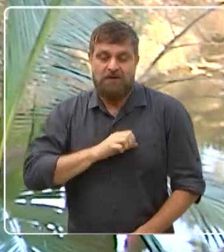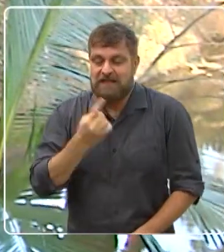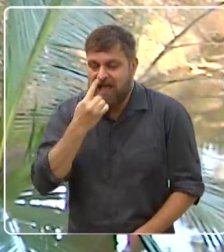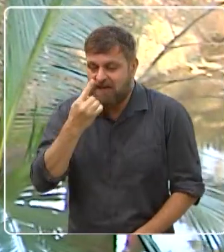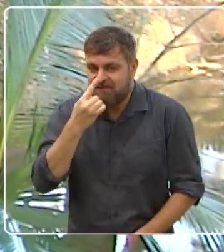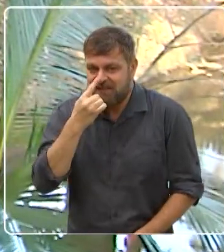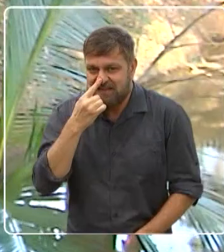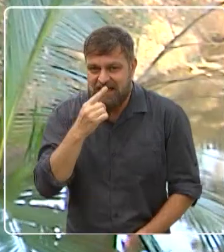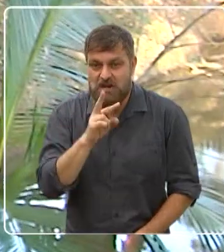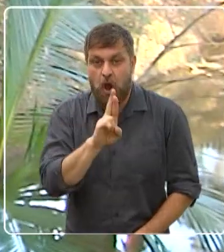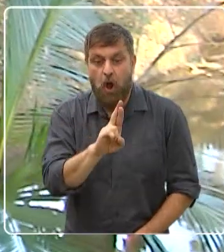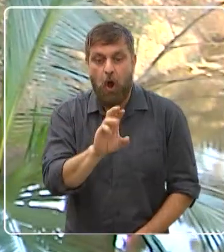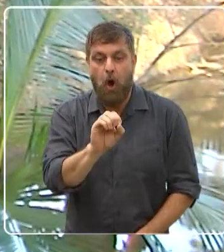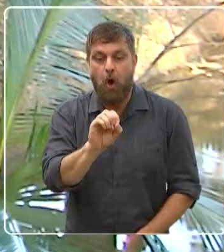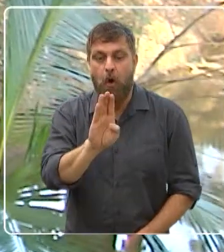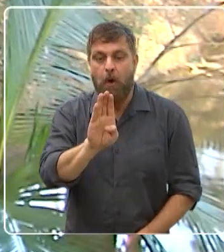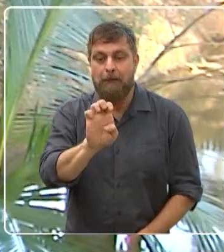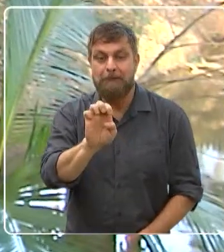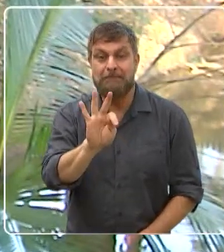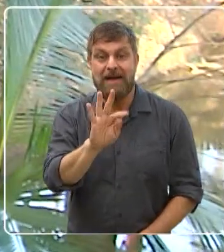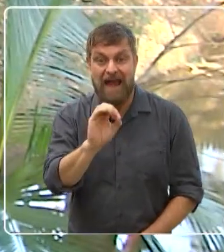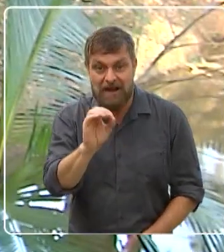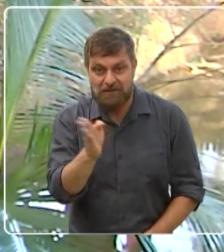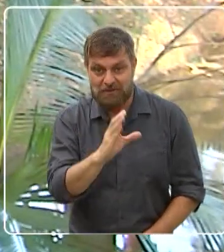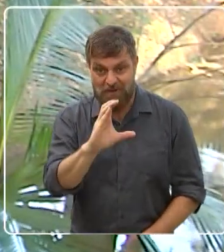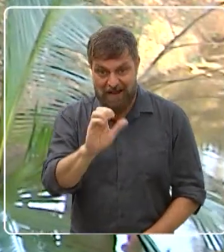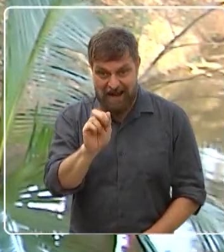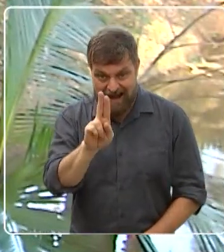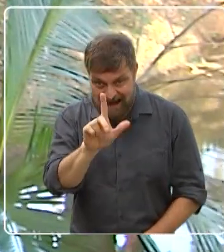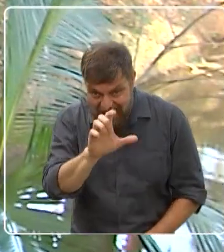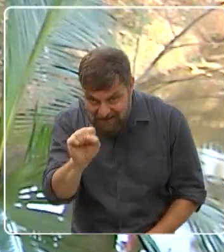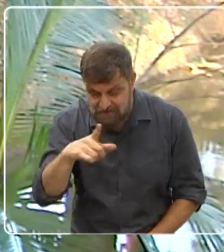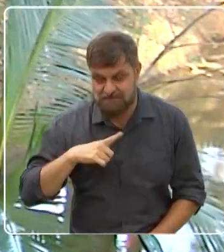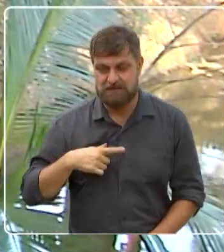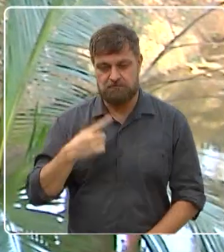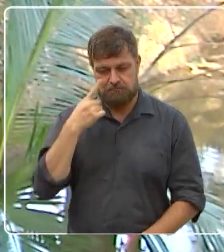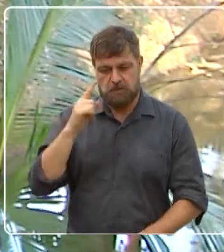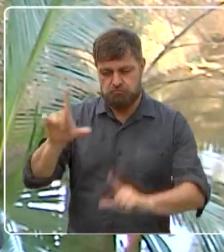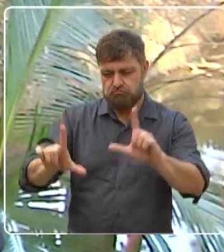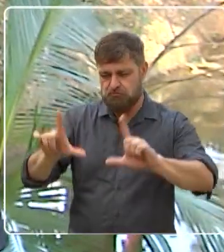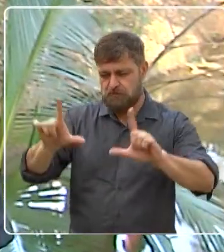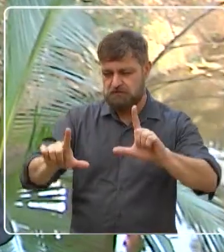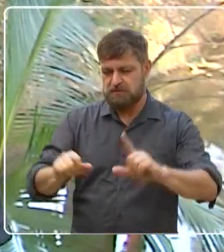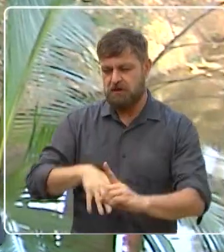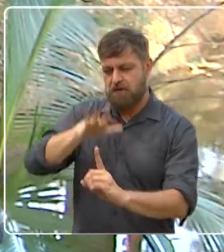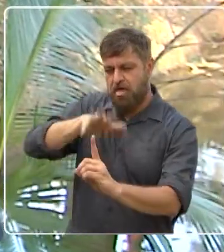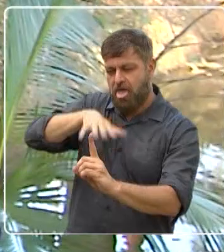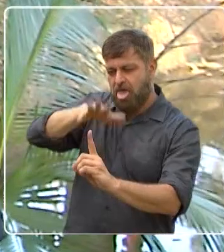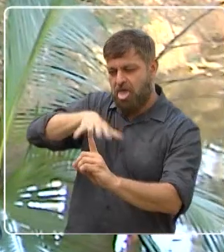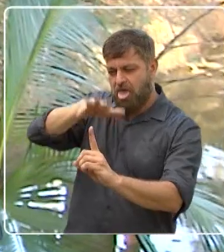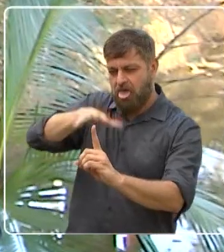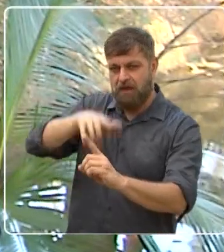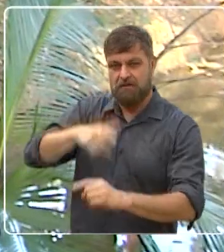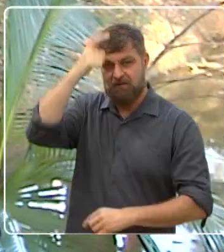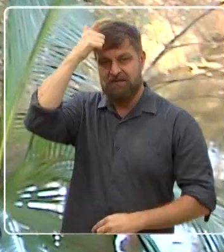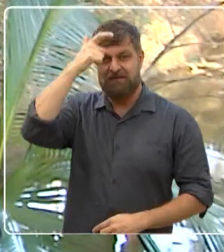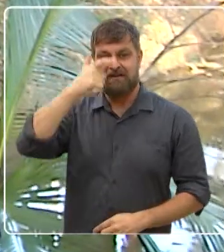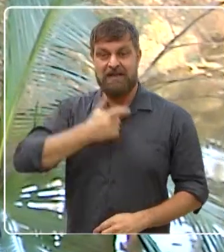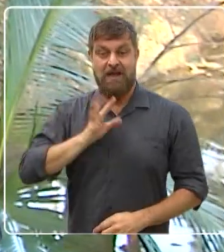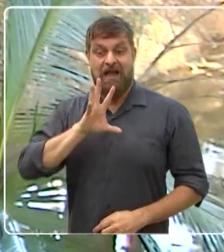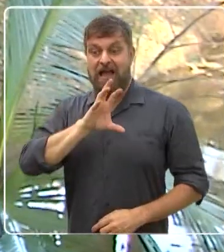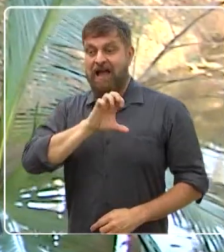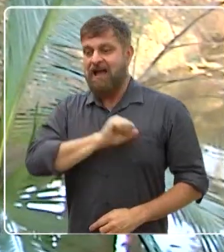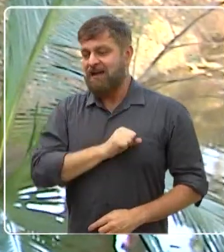Carlos, desde a Jovem Guarda, né? Aqueles programas na TV Record e outras coisas, né? E até hoje eu coleciono o Roberto Carlos.